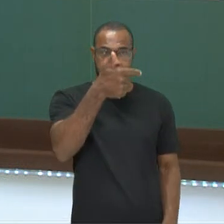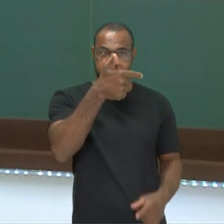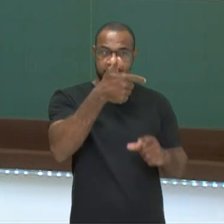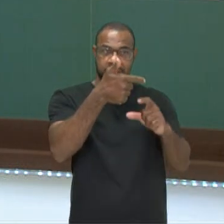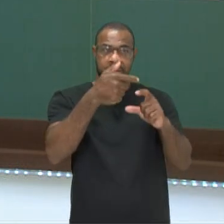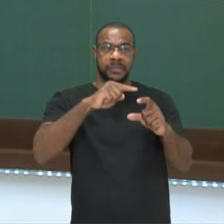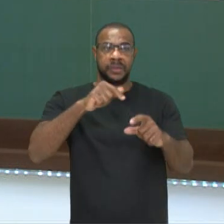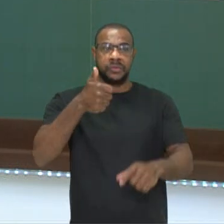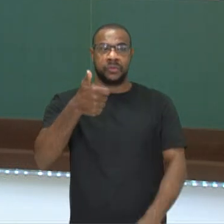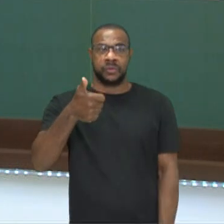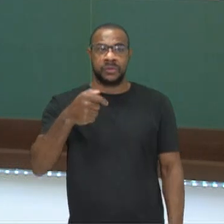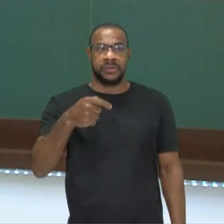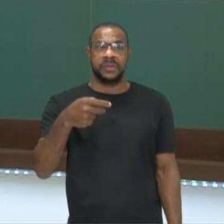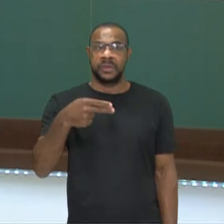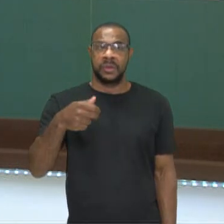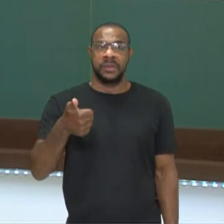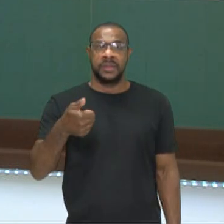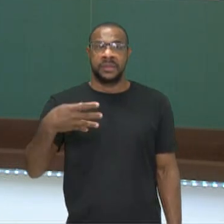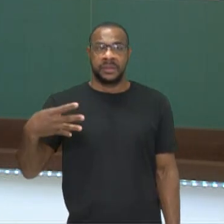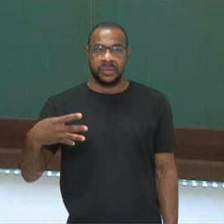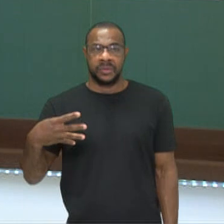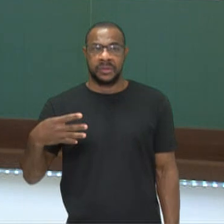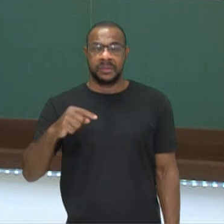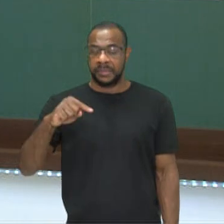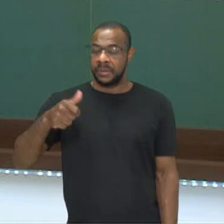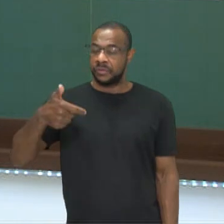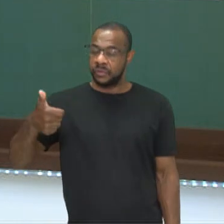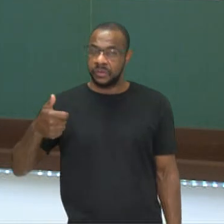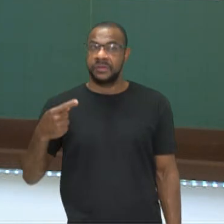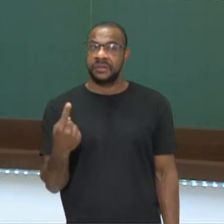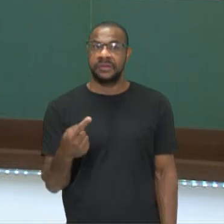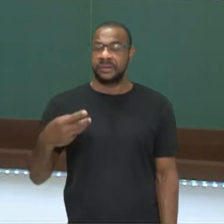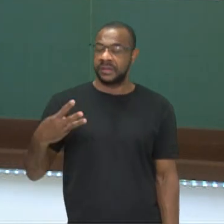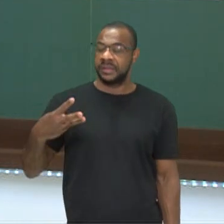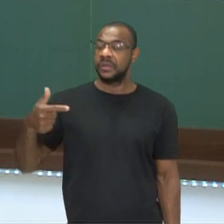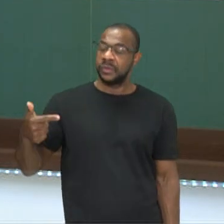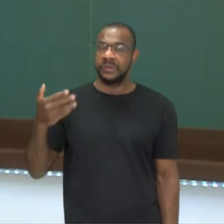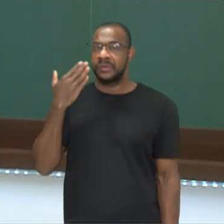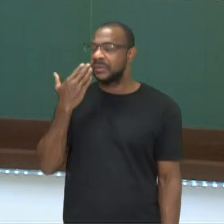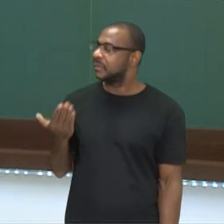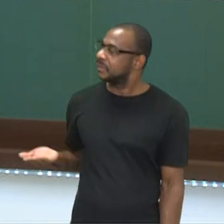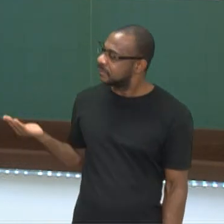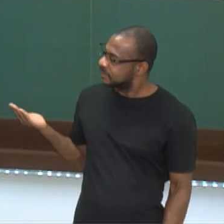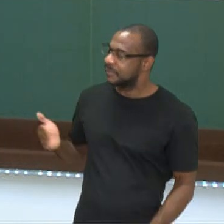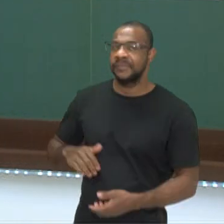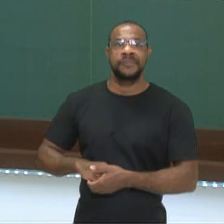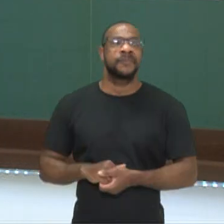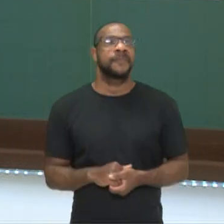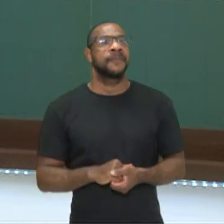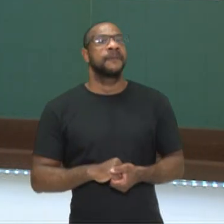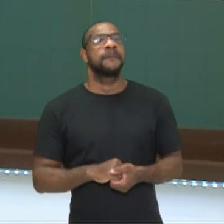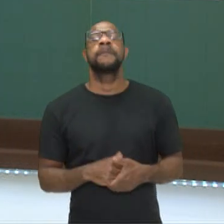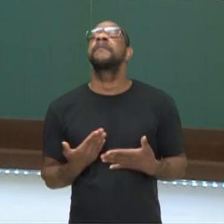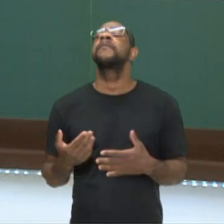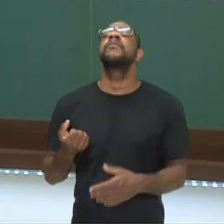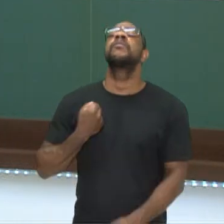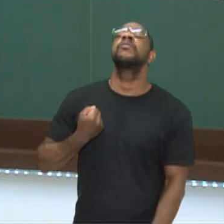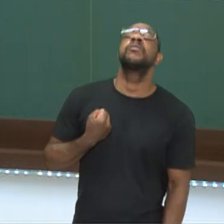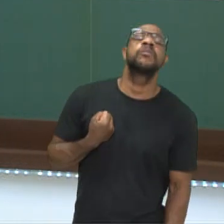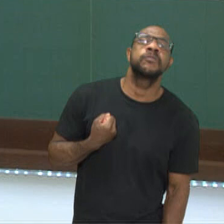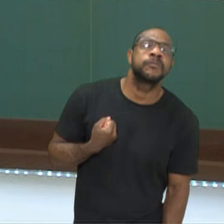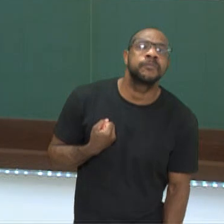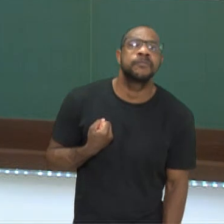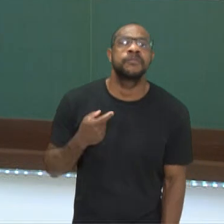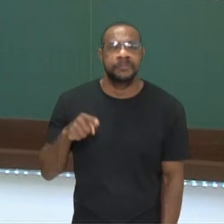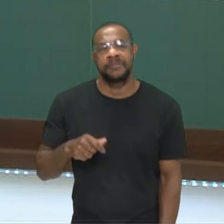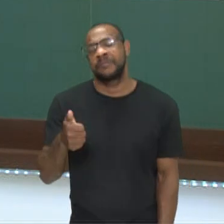132. Mais pra frente, nós veremos procedimentos pra encontrar. Mas por aqui, vamos pela tentativa. Qual é esse número? Esse